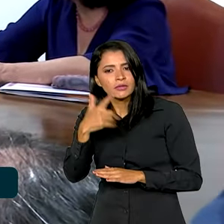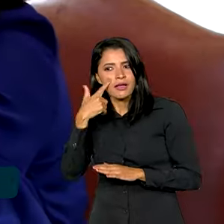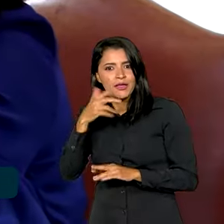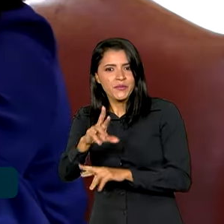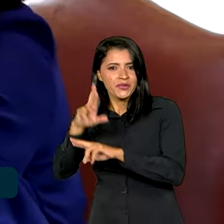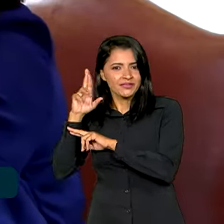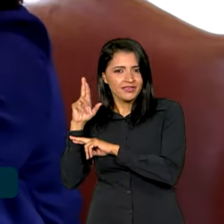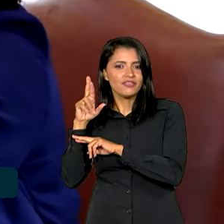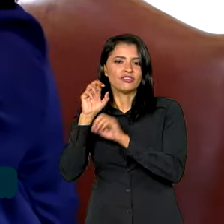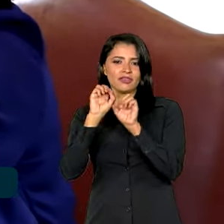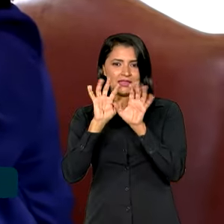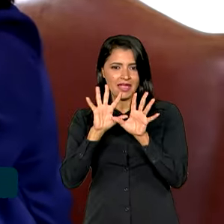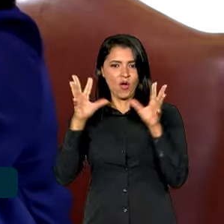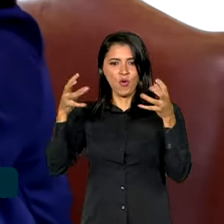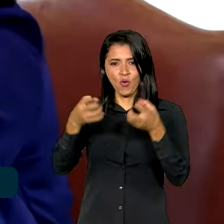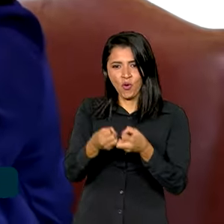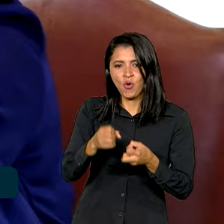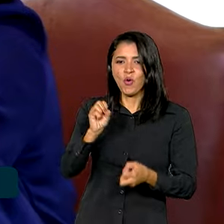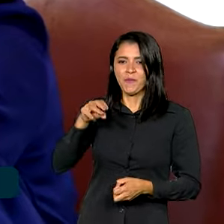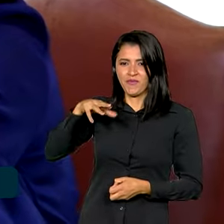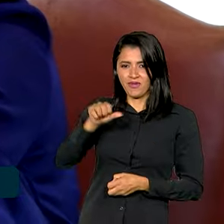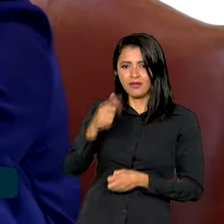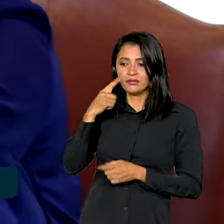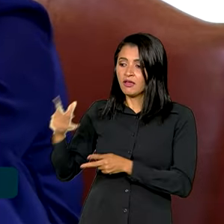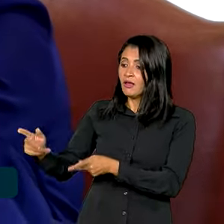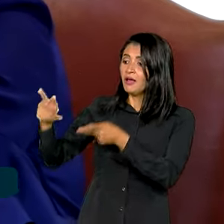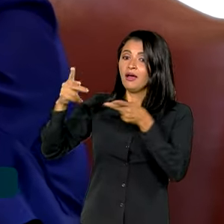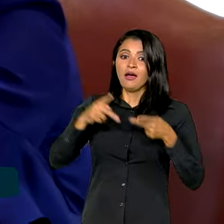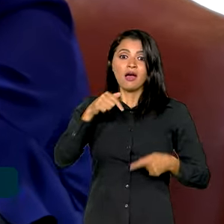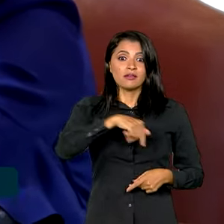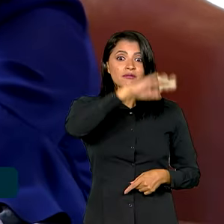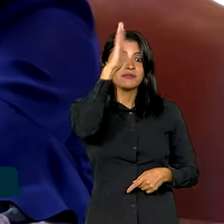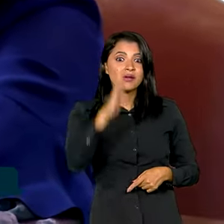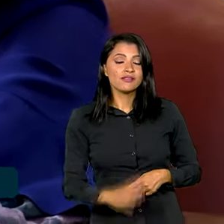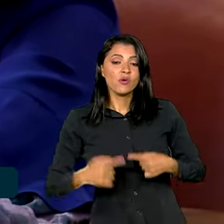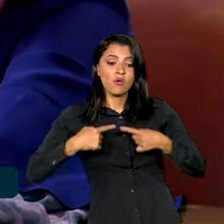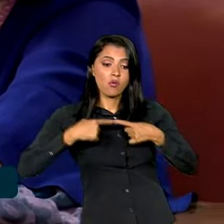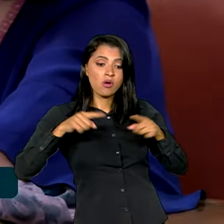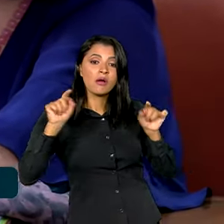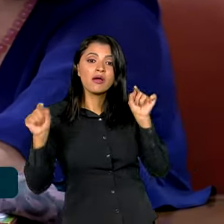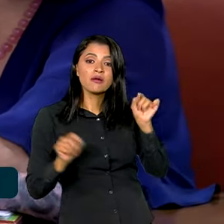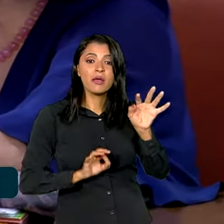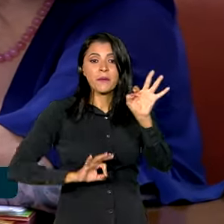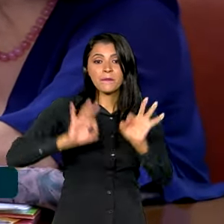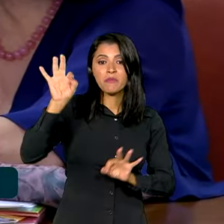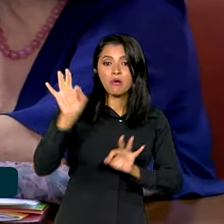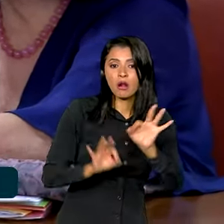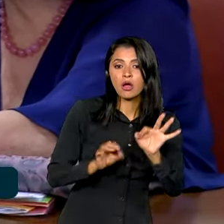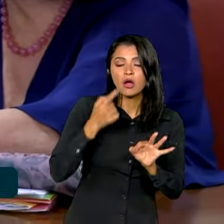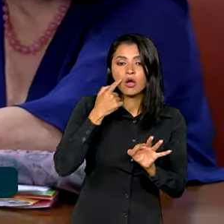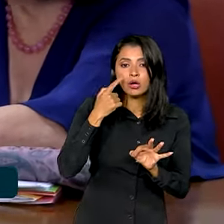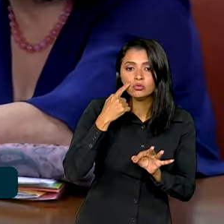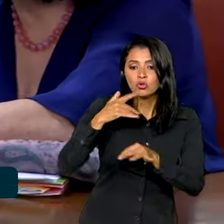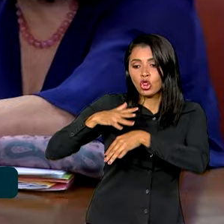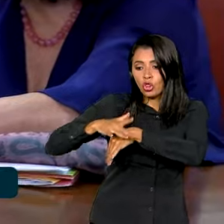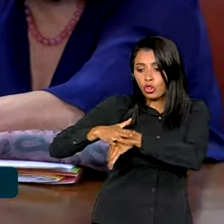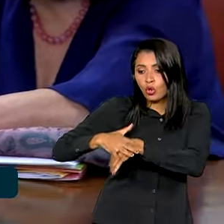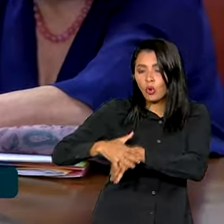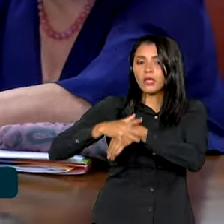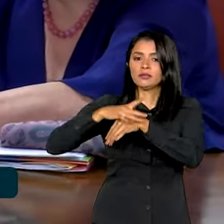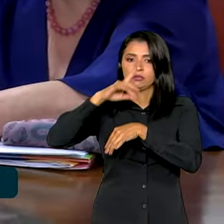da Organização Mundial de Saúde visita o Brasil para o lançamento do plano de eliminação de doenças